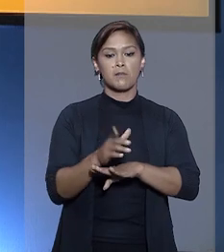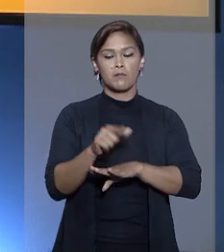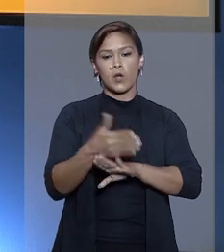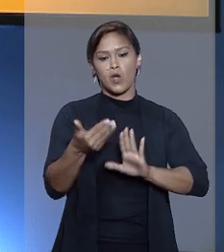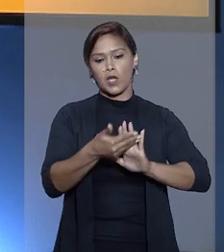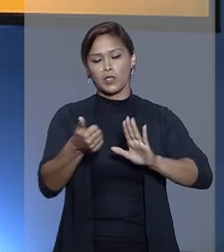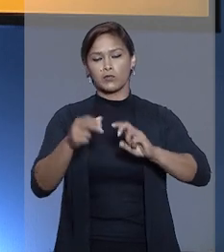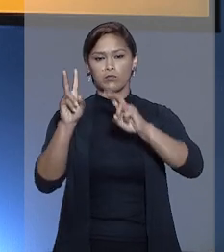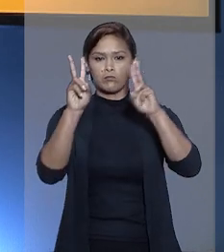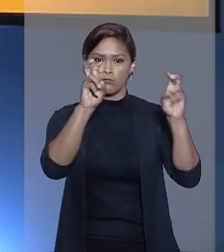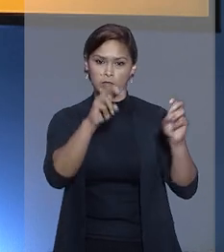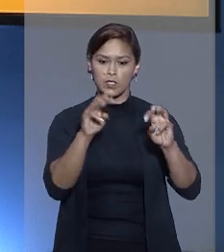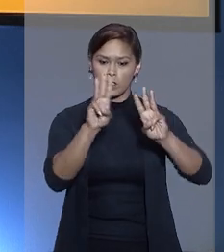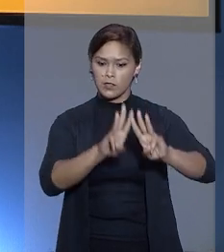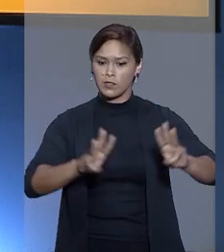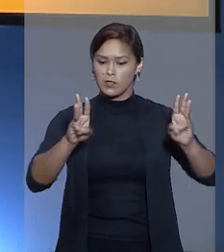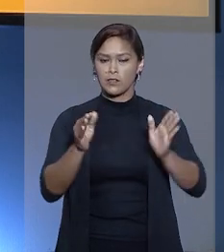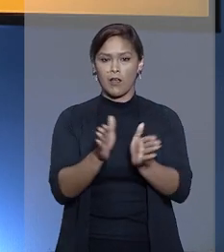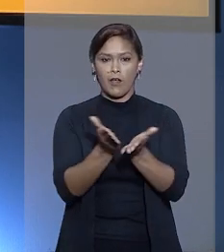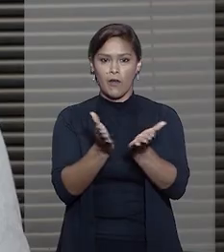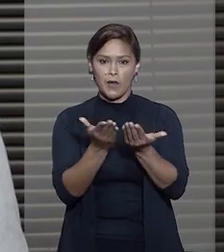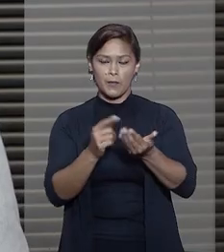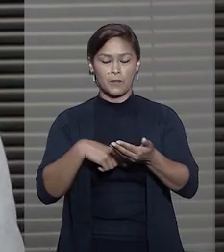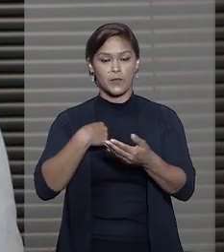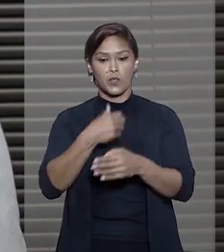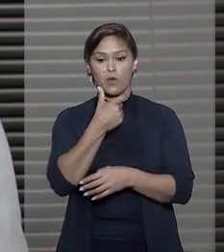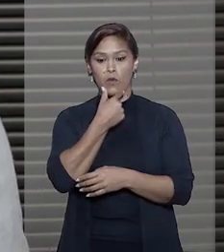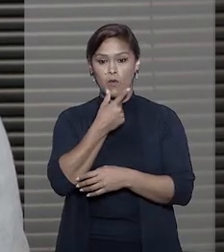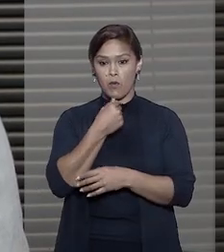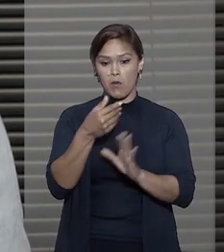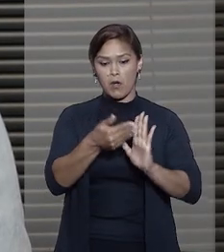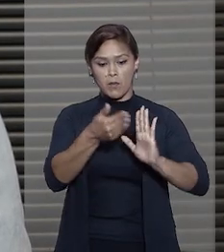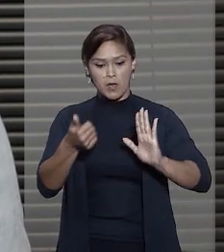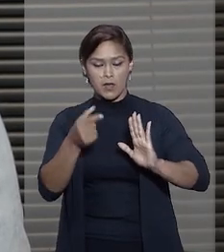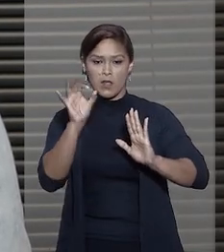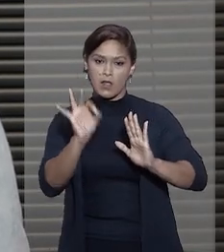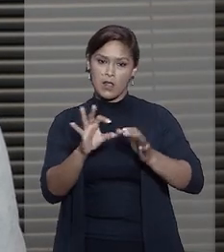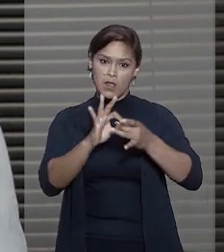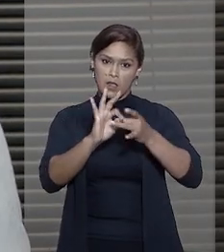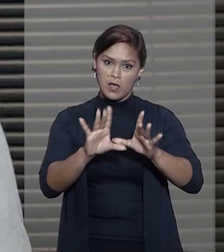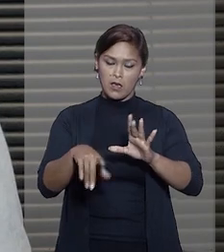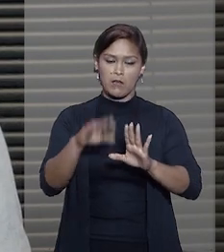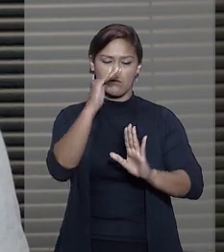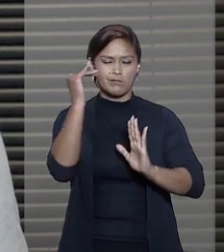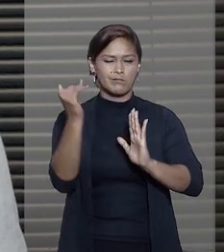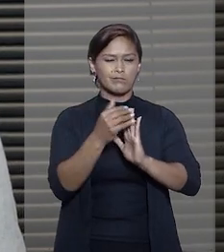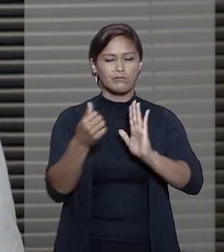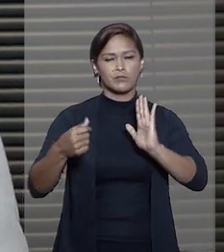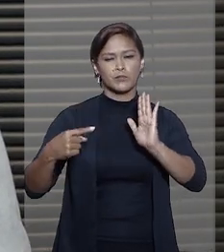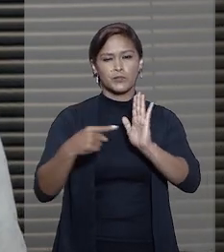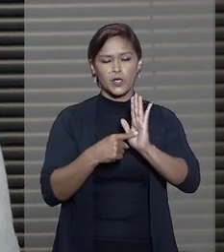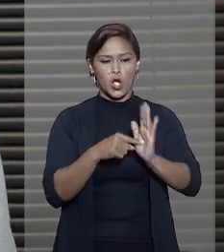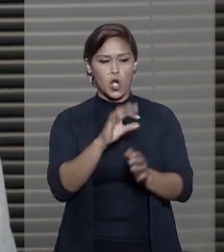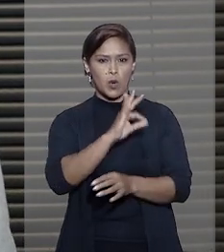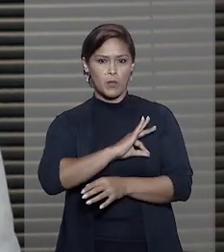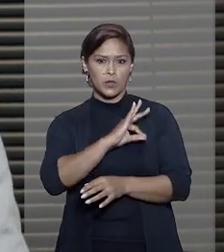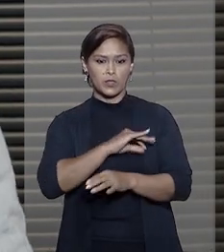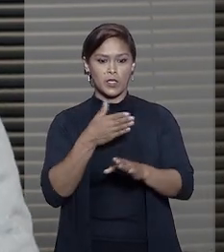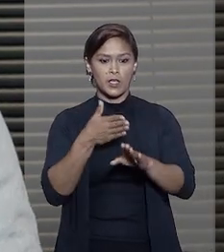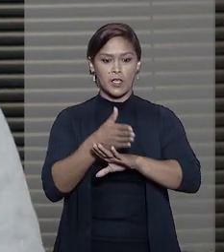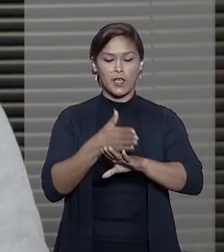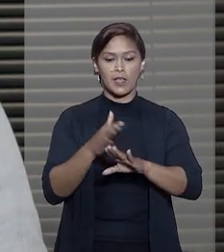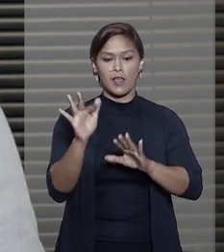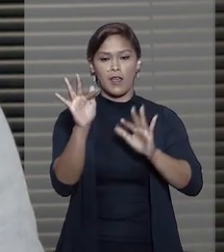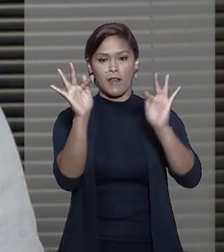exclusão de matéria de site jornalístico. Um homem, absolvido da acusação de se passar por policial para